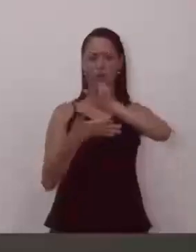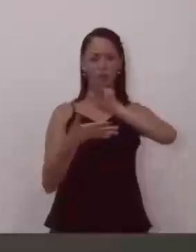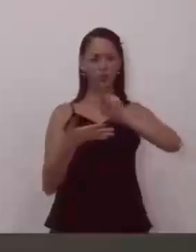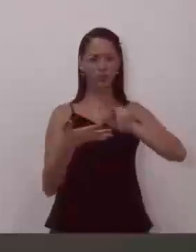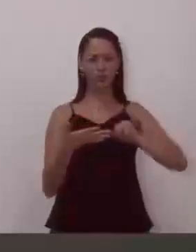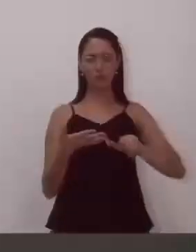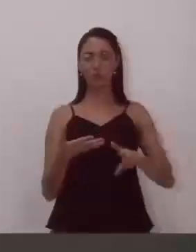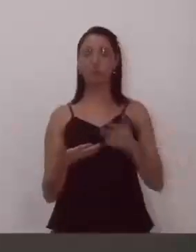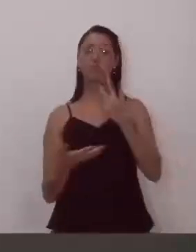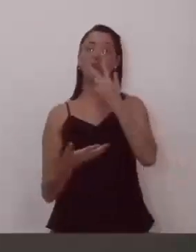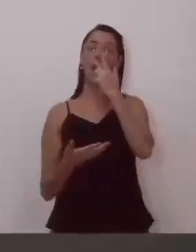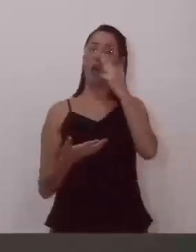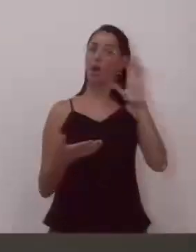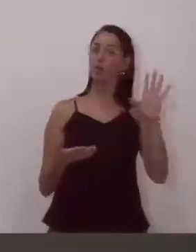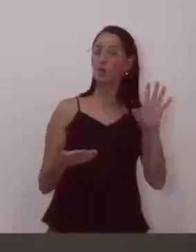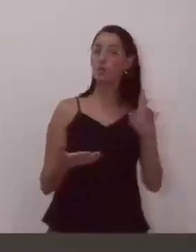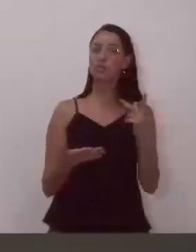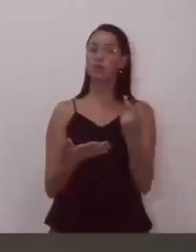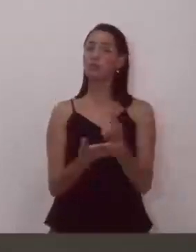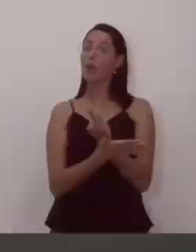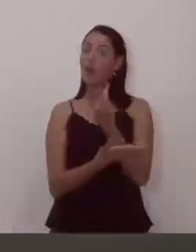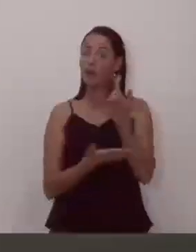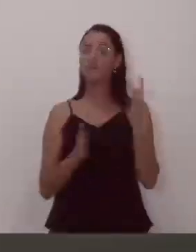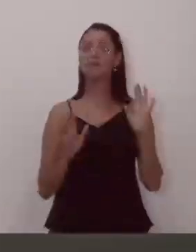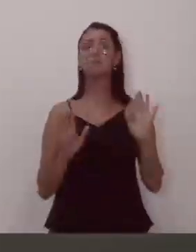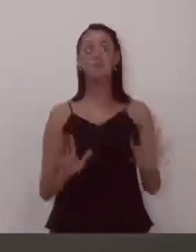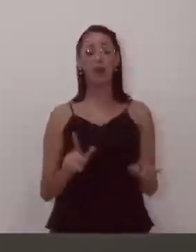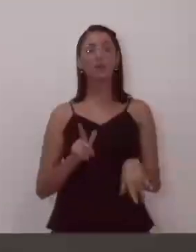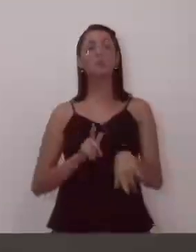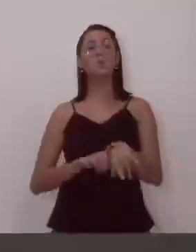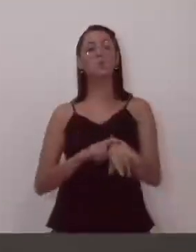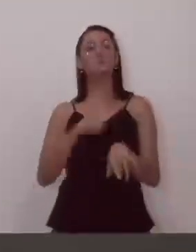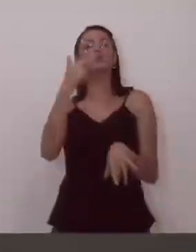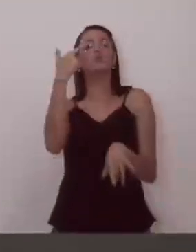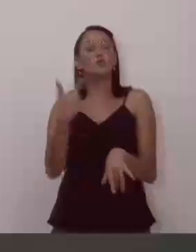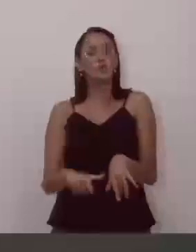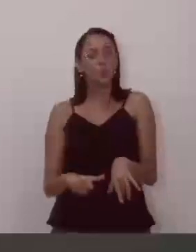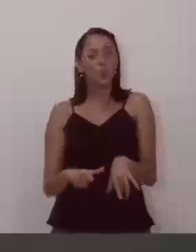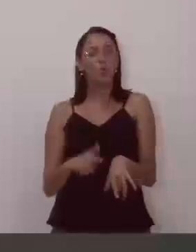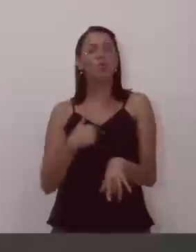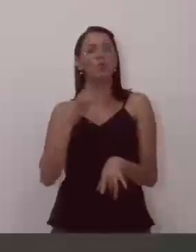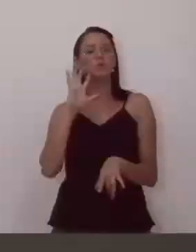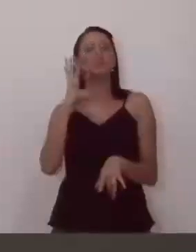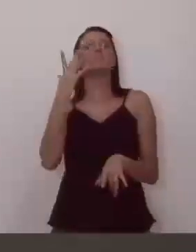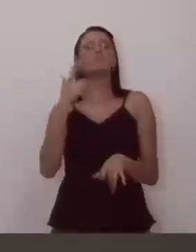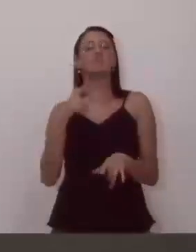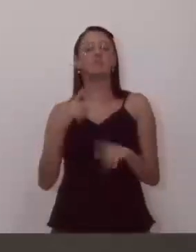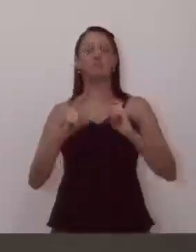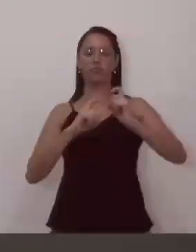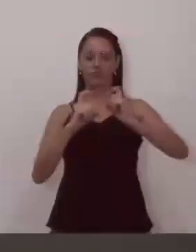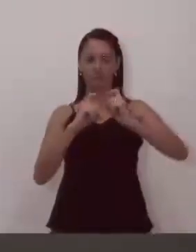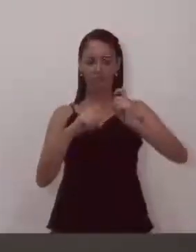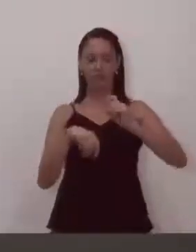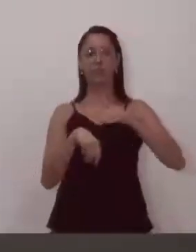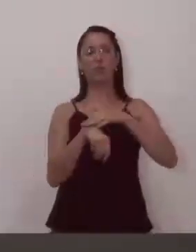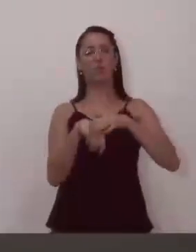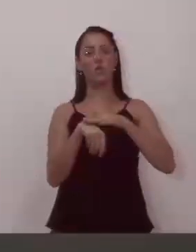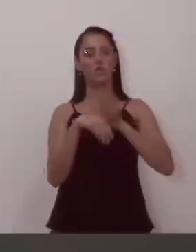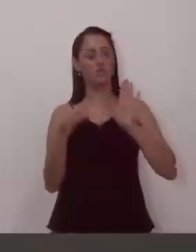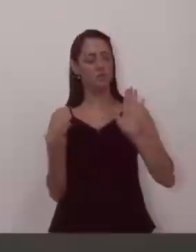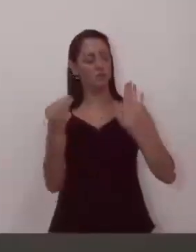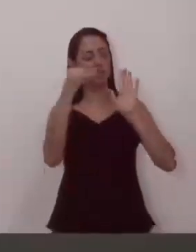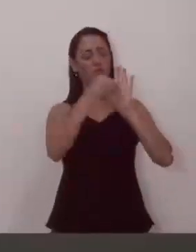achou que tecnicamente estava incorreto, só que nesse momento está sendo novamente discutido e recolocado no plano